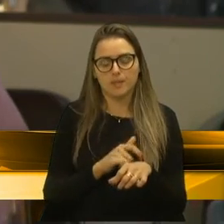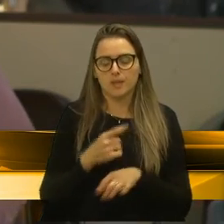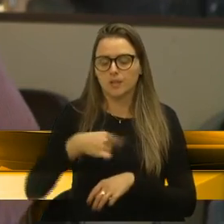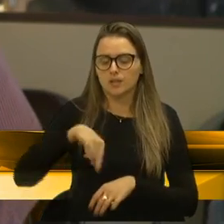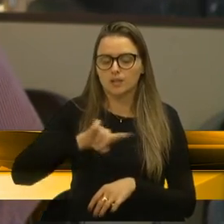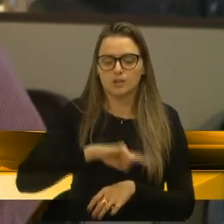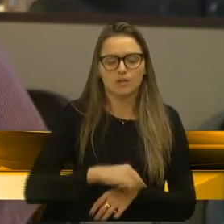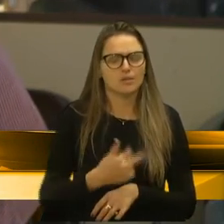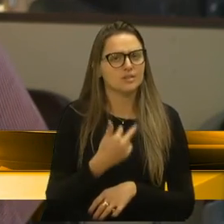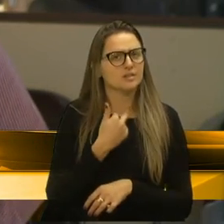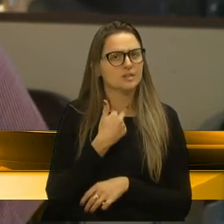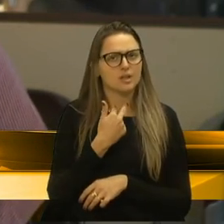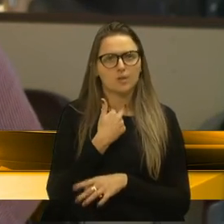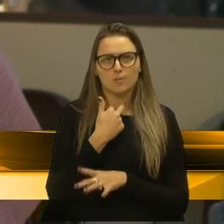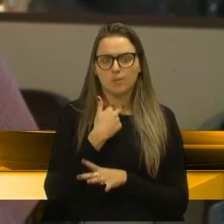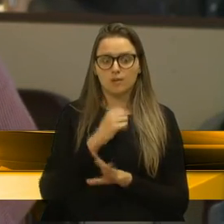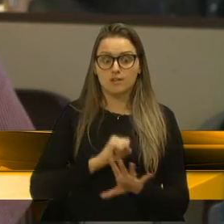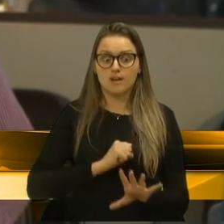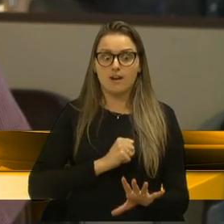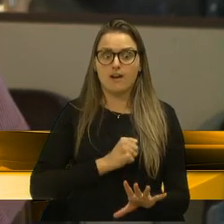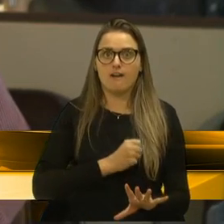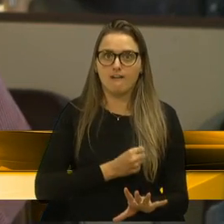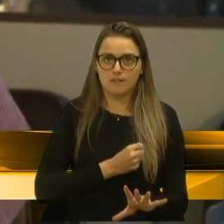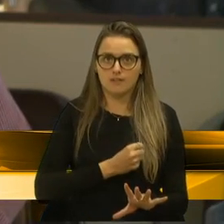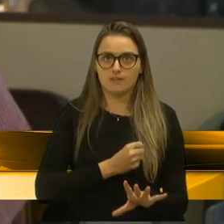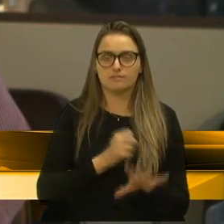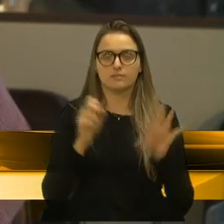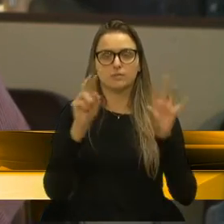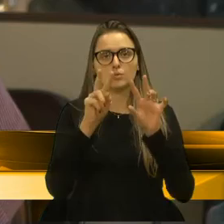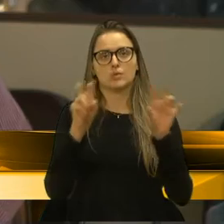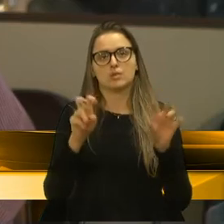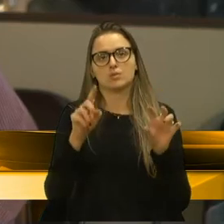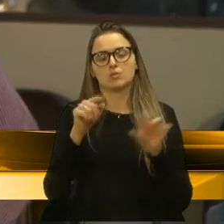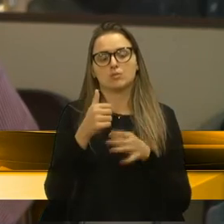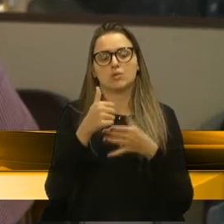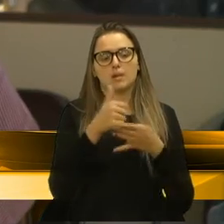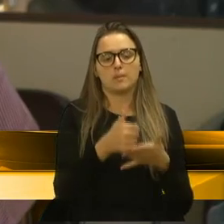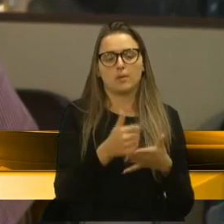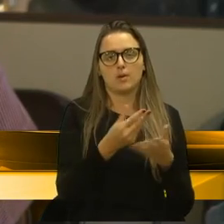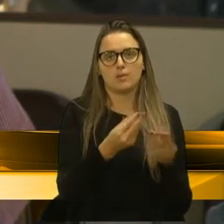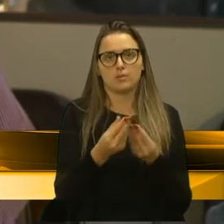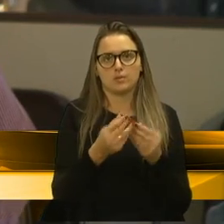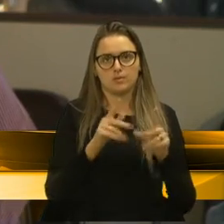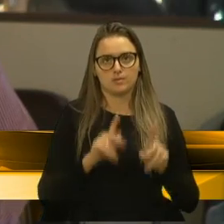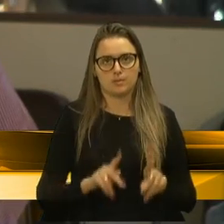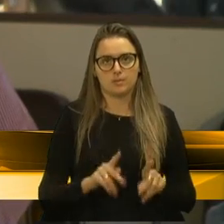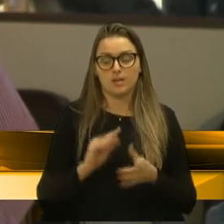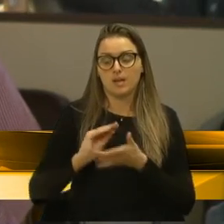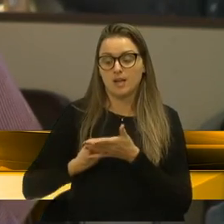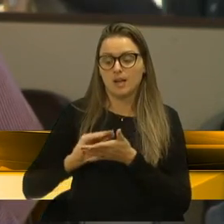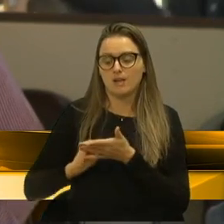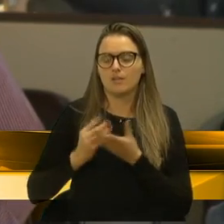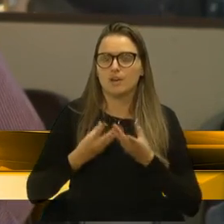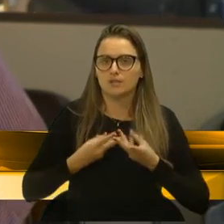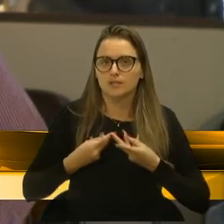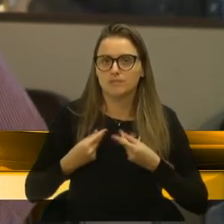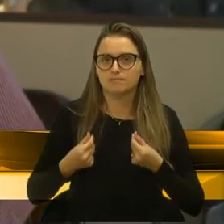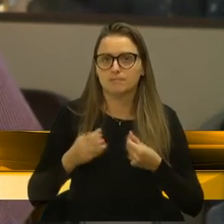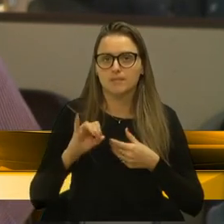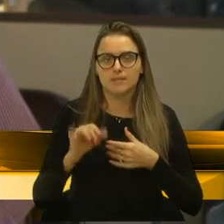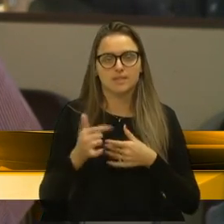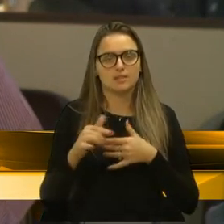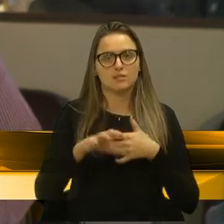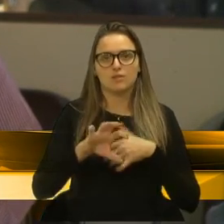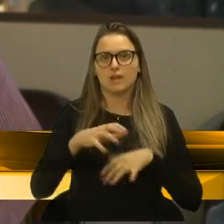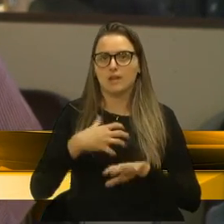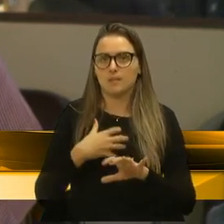pode agir com raiva no tema, que compromete muitas pessoas. Porque a falta de sensibilidade, se a gente não tiver empatia com as